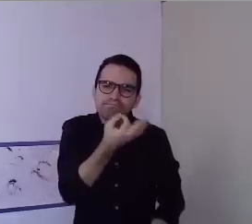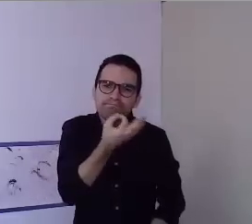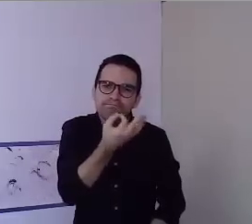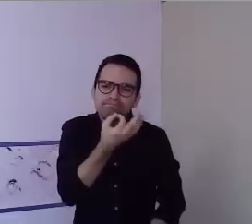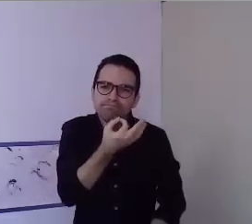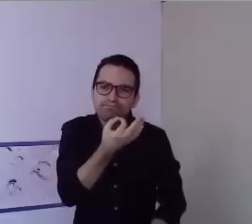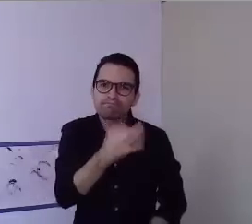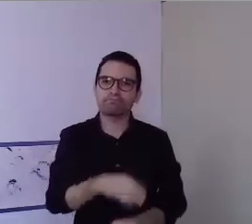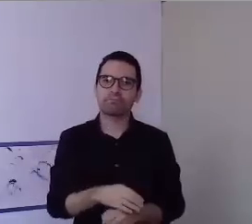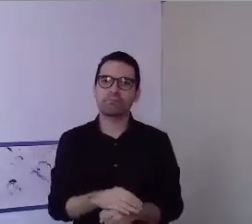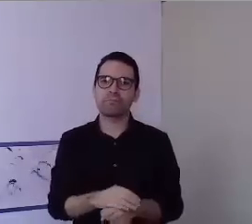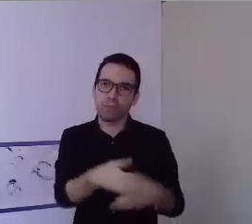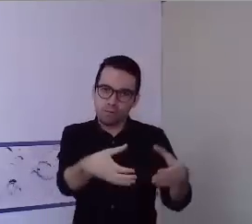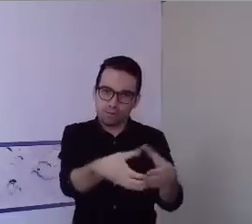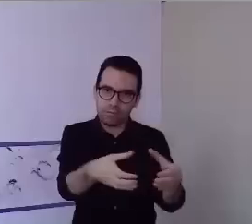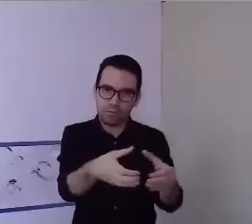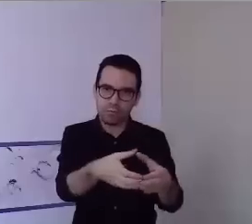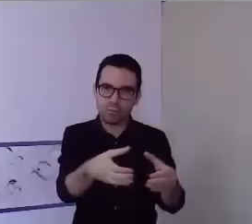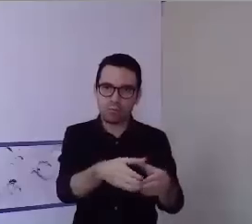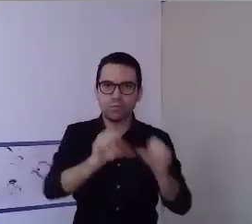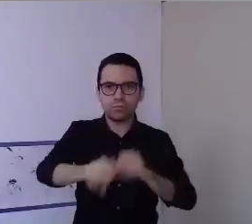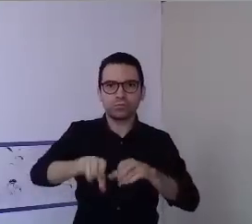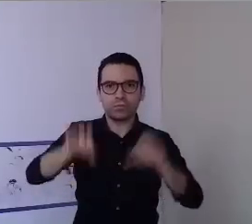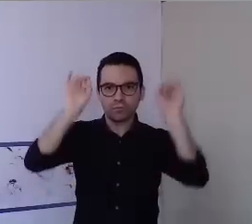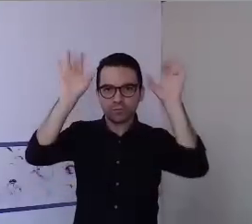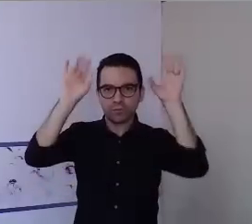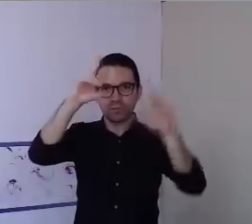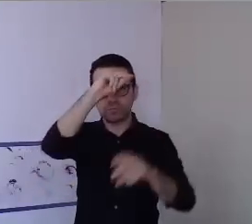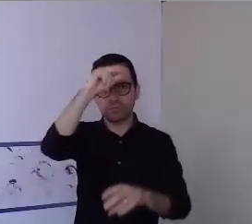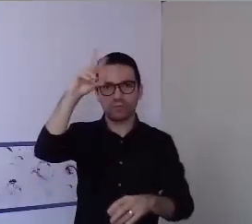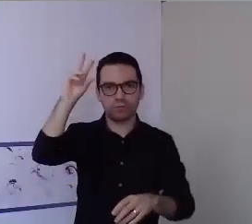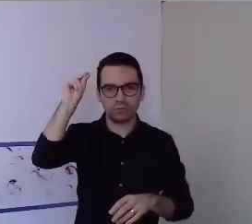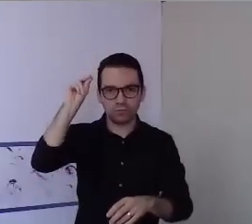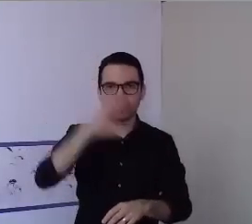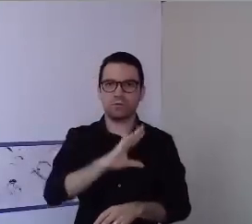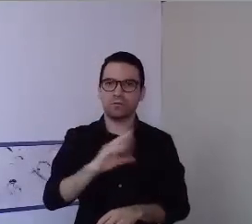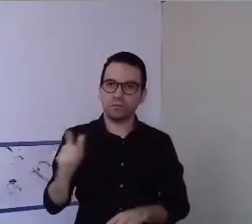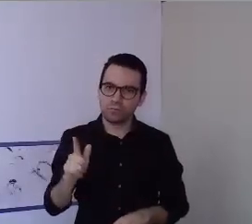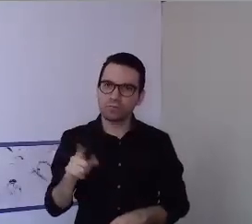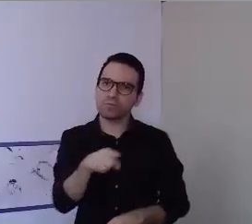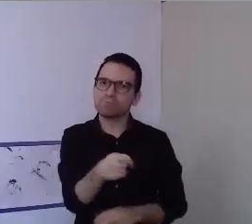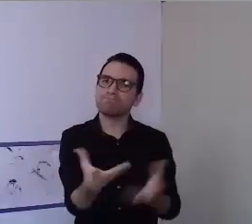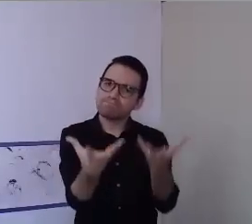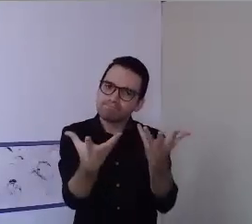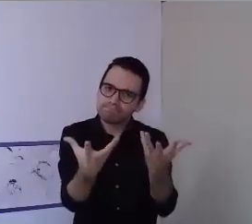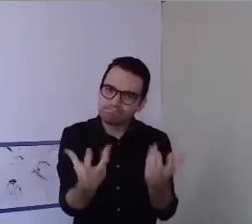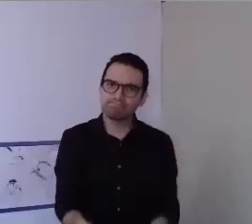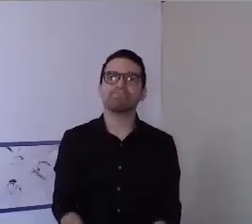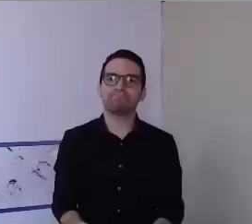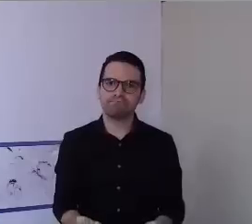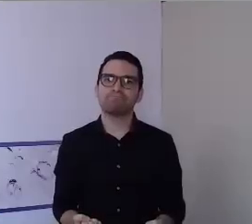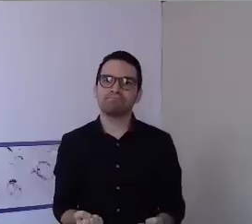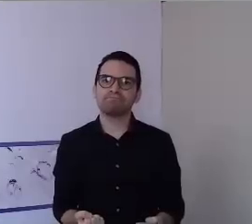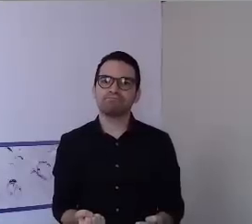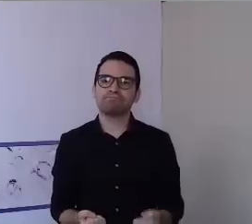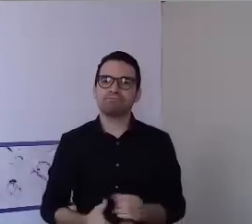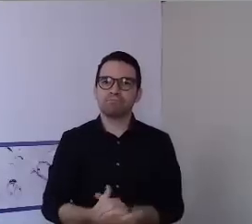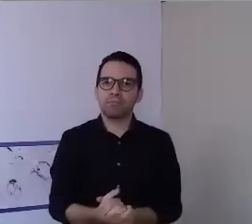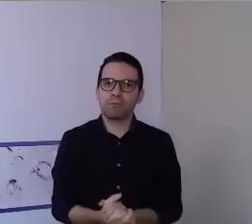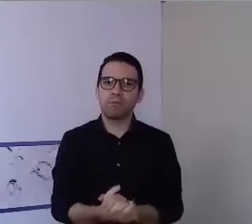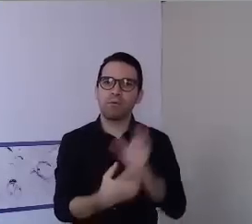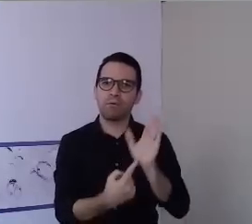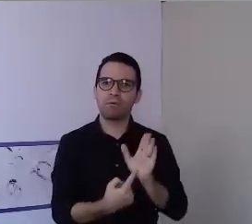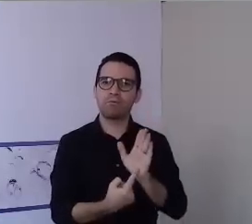a equipe da educação especial da Secretaria Municipal de Educação muito prontamente se colocou à disposição para